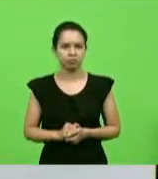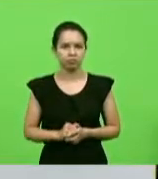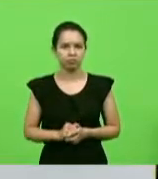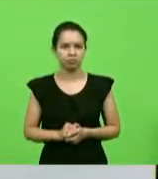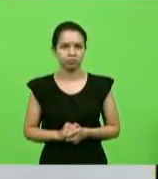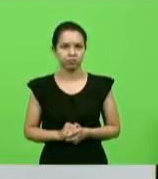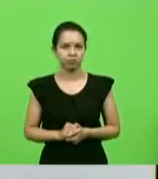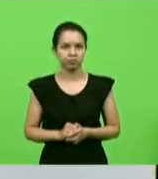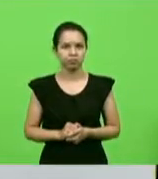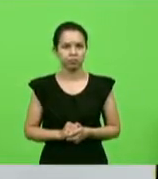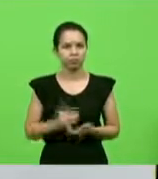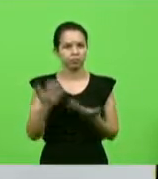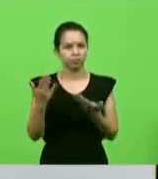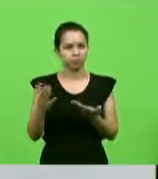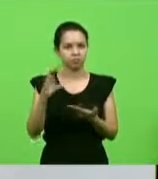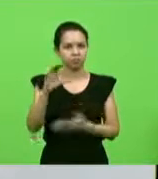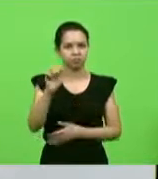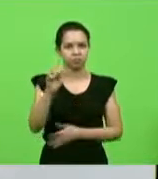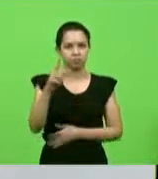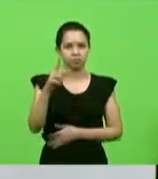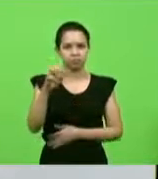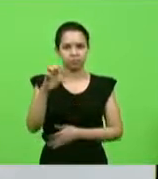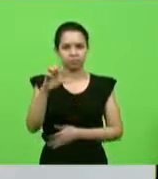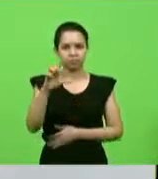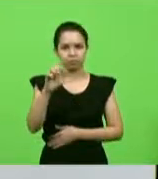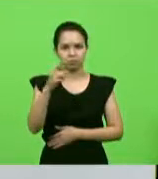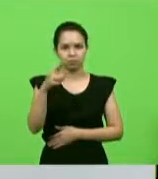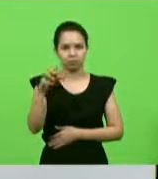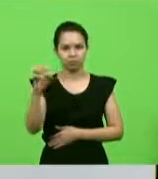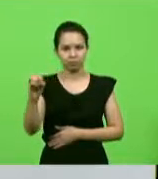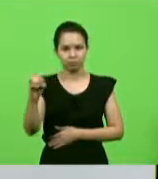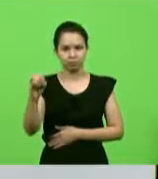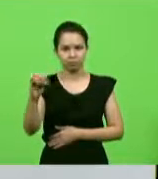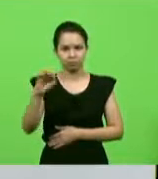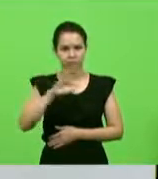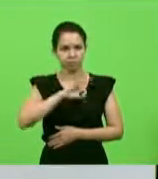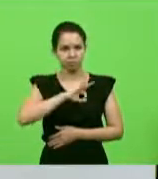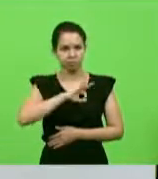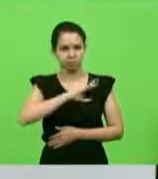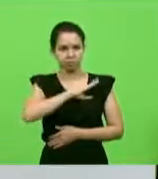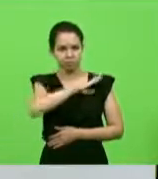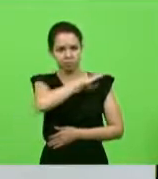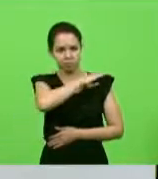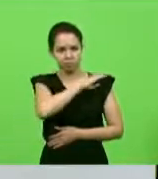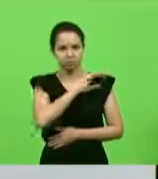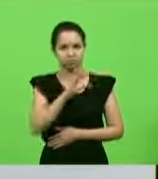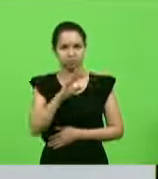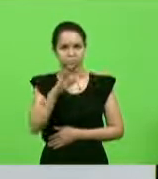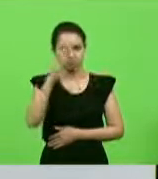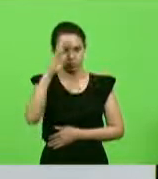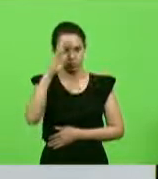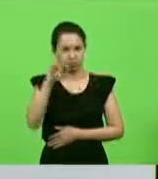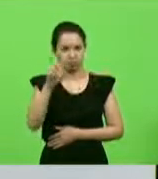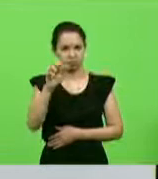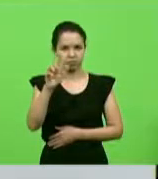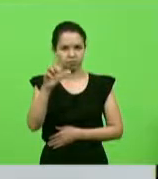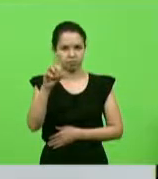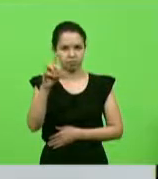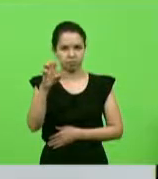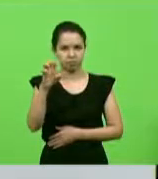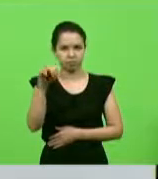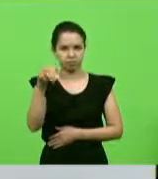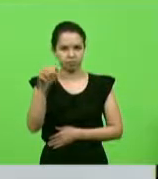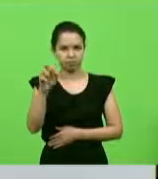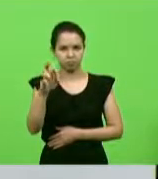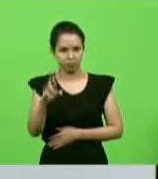capelão da Polícia Militar, o tenente coronel Valdemar Grock, capelão da Polícia Militar, presidente,